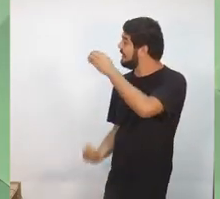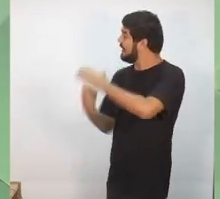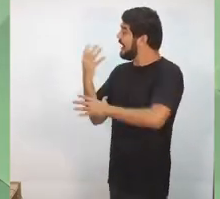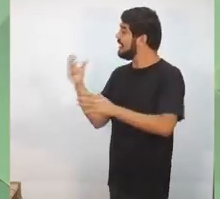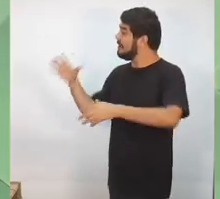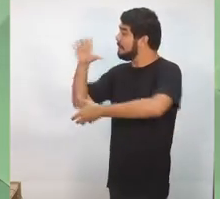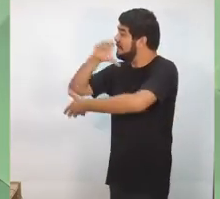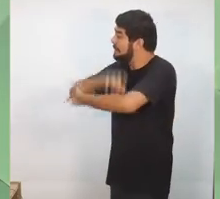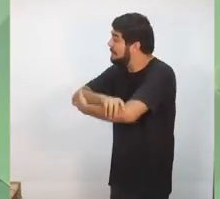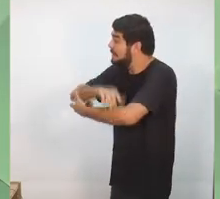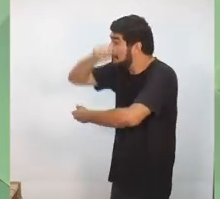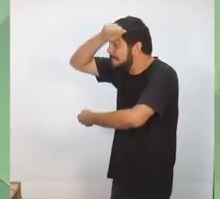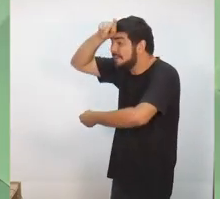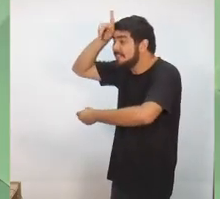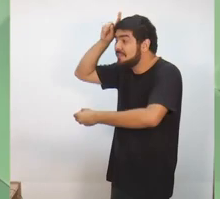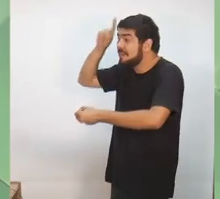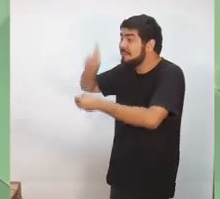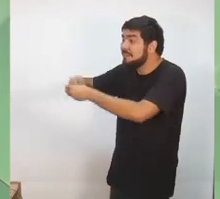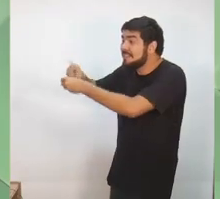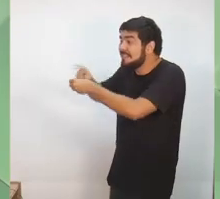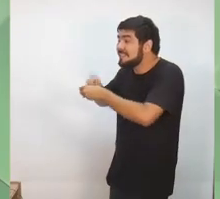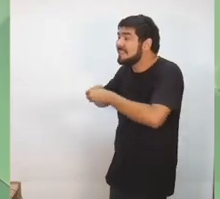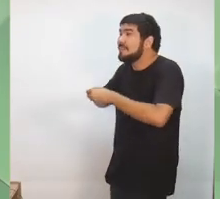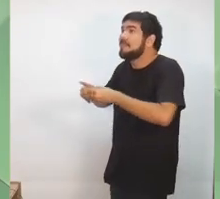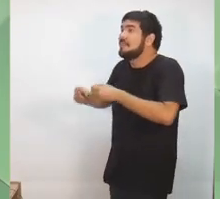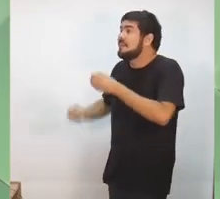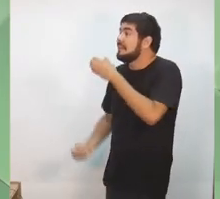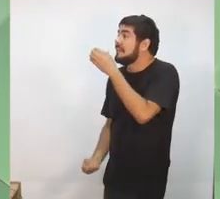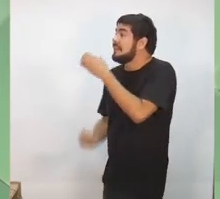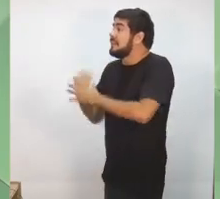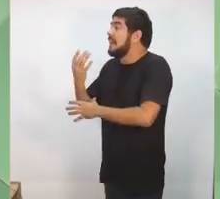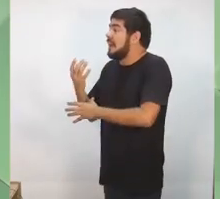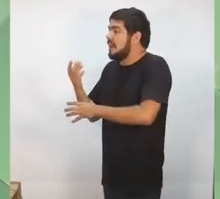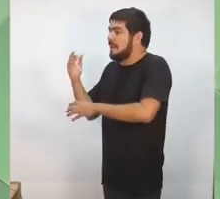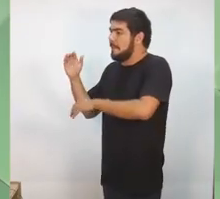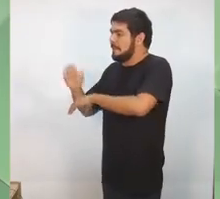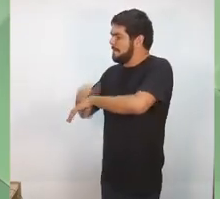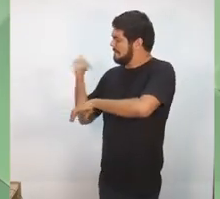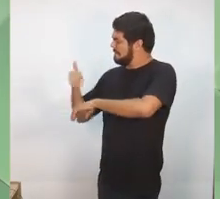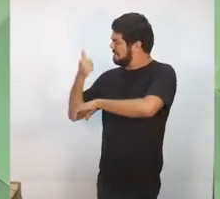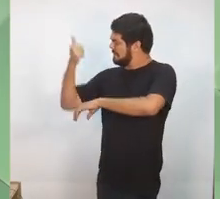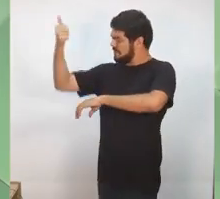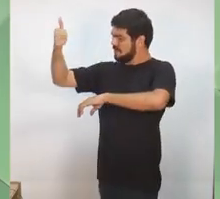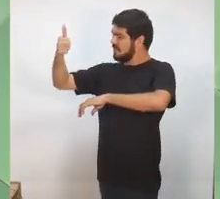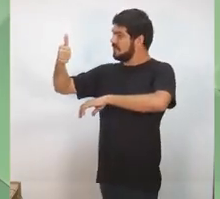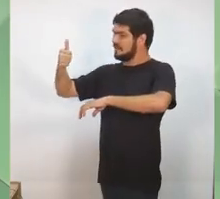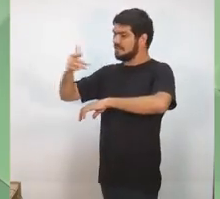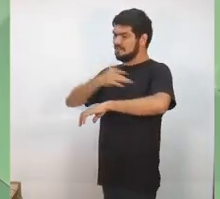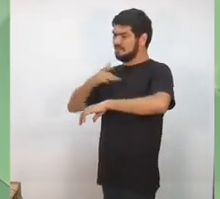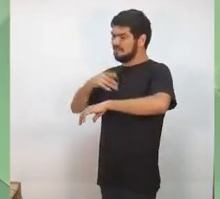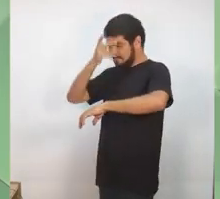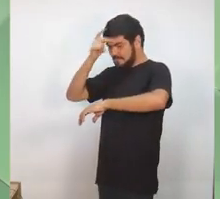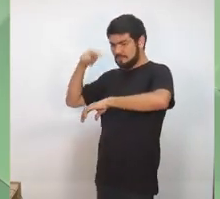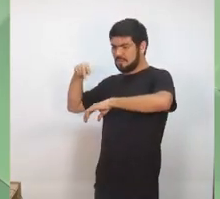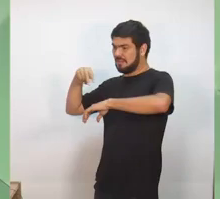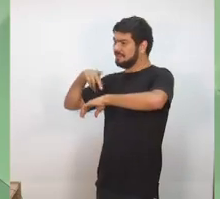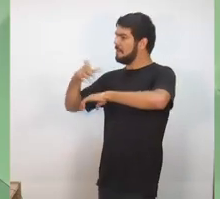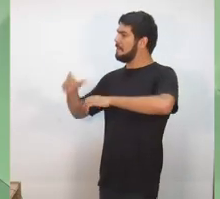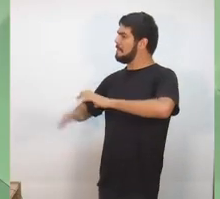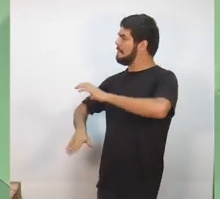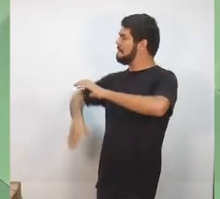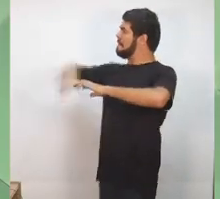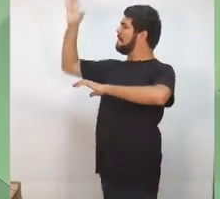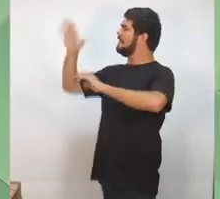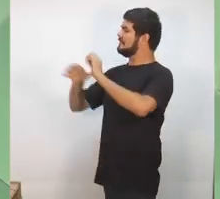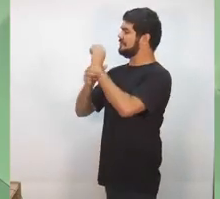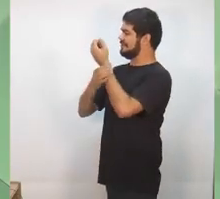prefeituras uma parceria no sentido de criar as condições objetivas para permitir mais segurança para